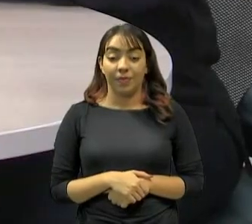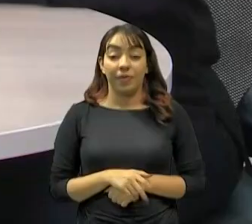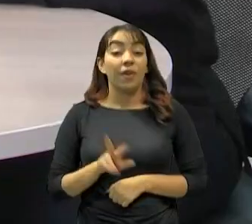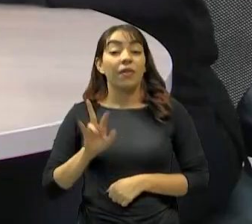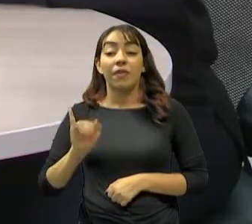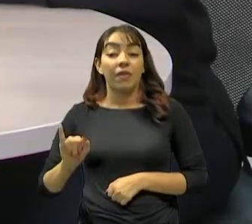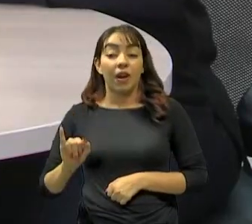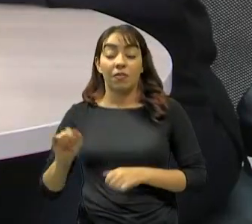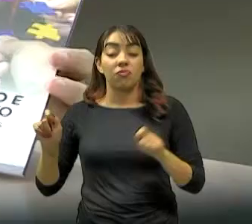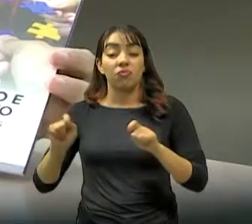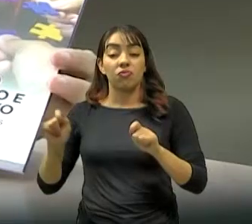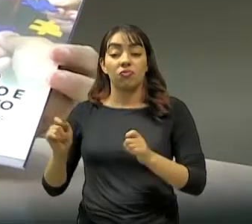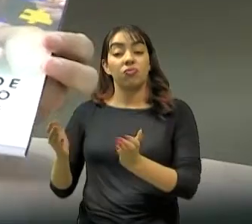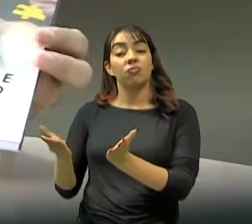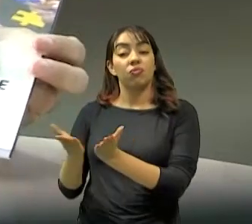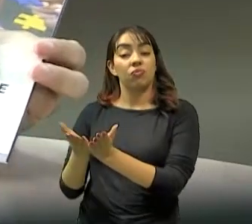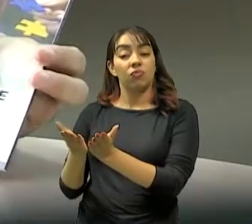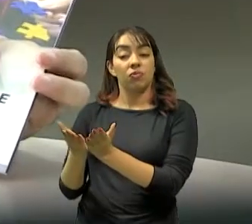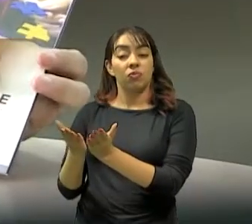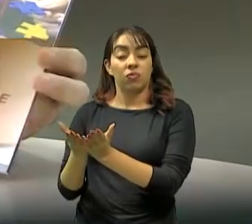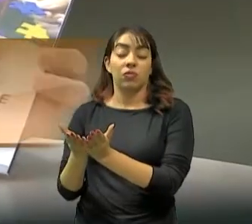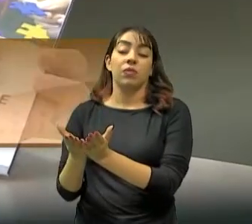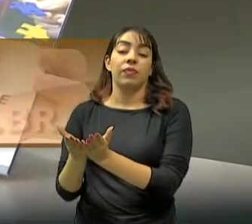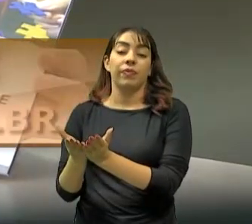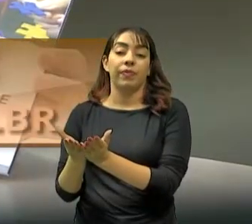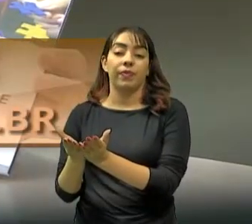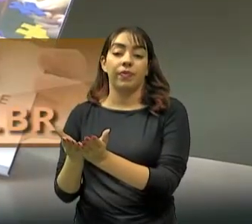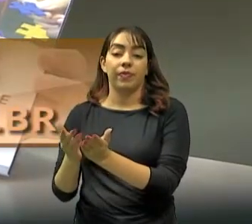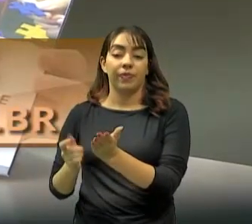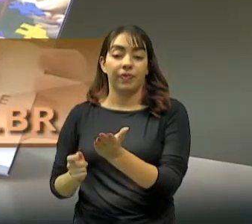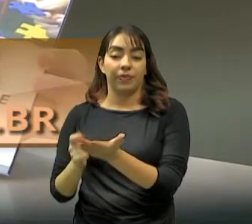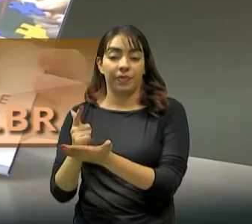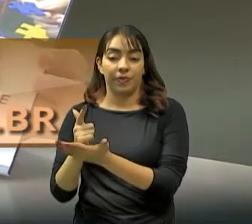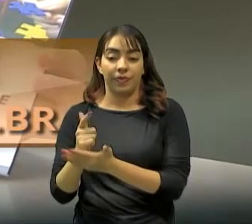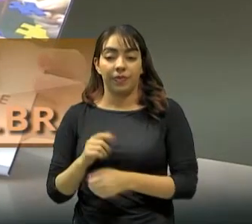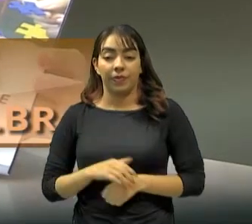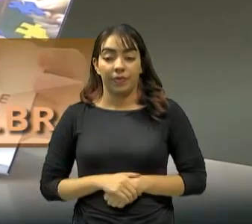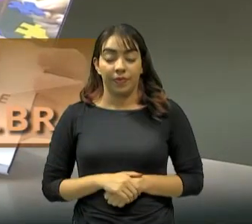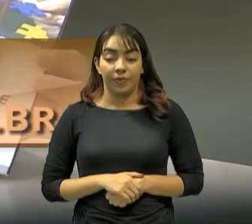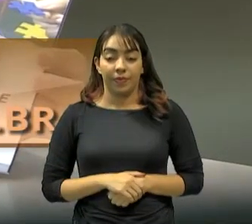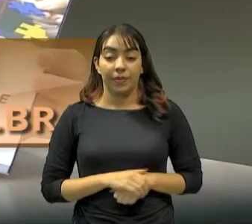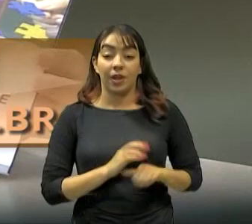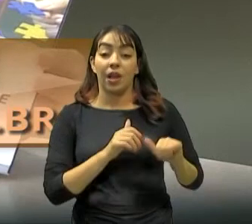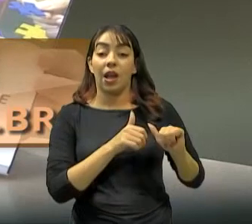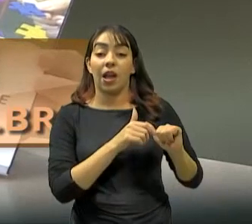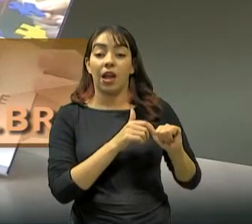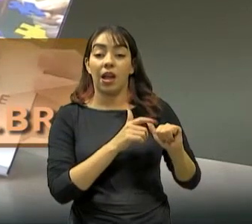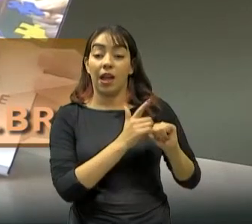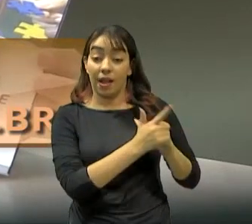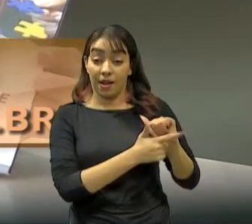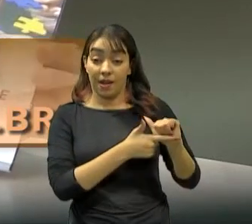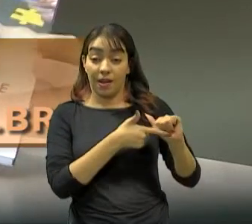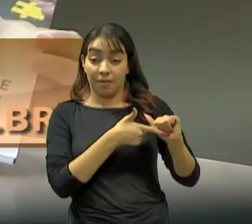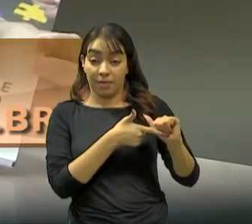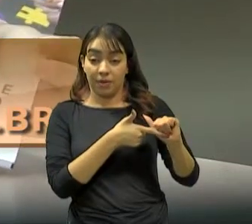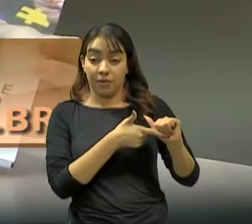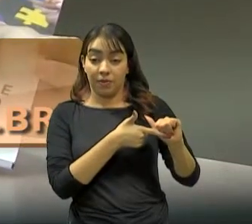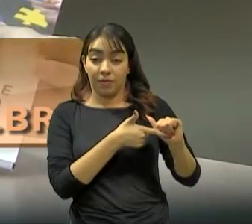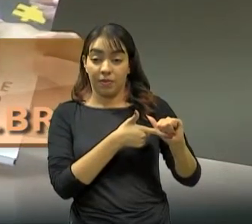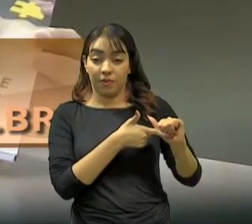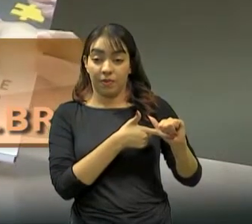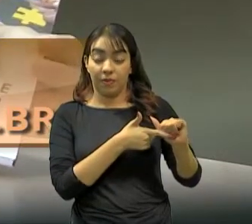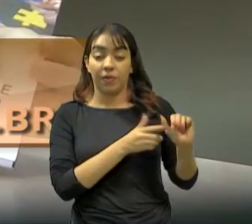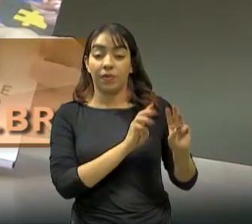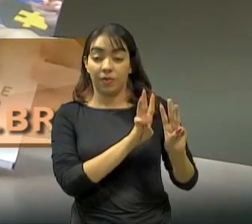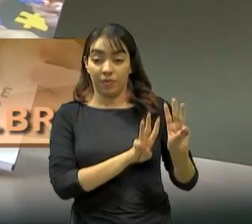podem encontrar o seu livro? O livro já está disponível na Amazon.com, né, para leitura, já está disponível lá, já está em